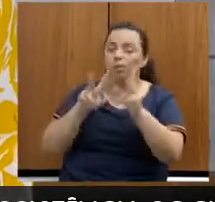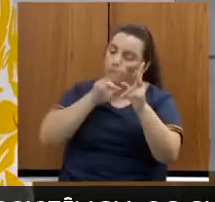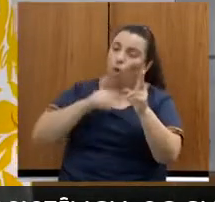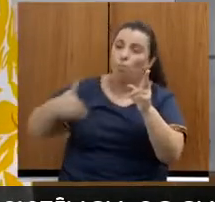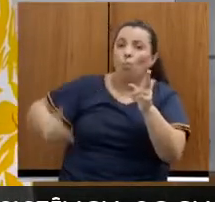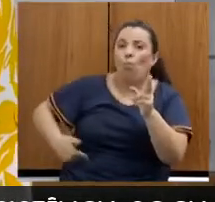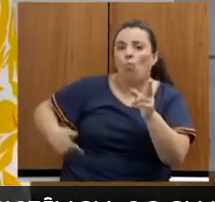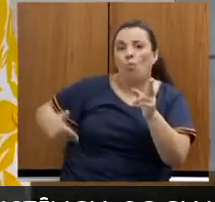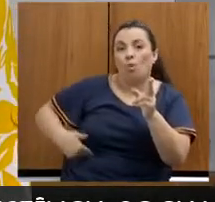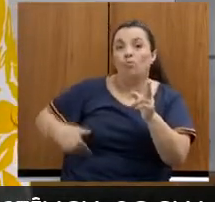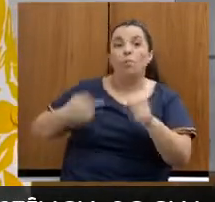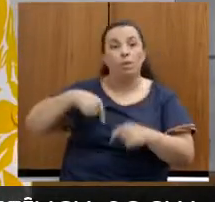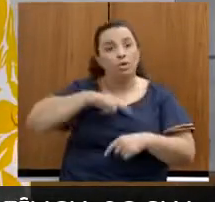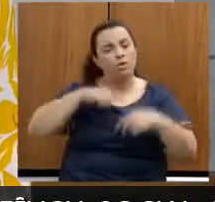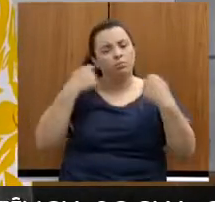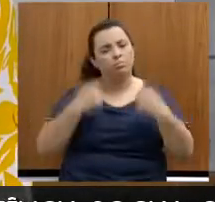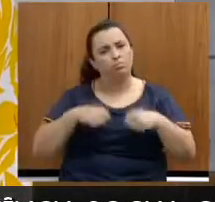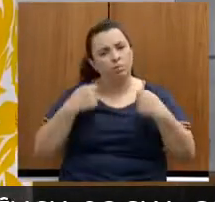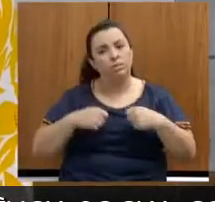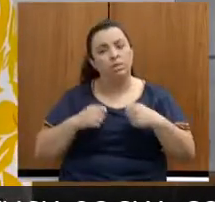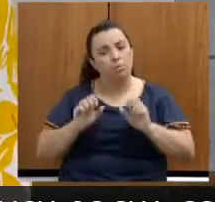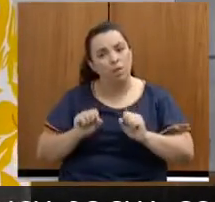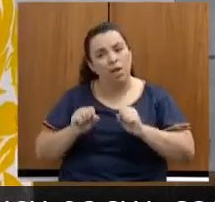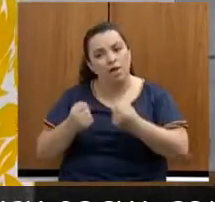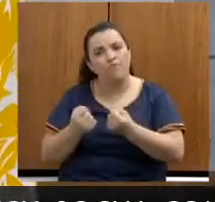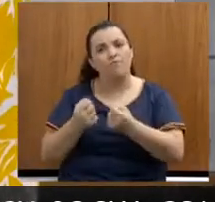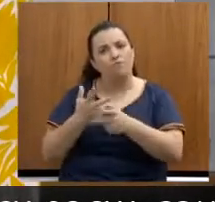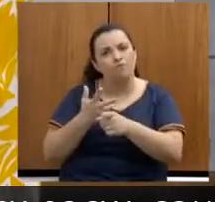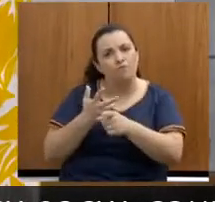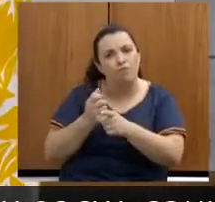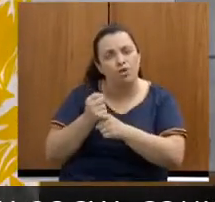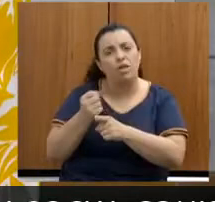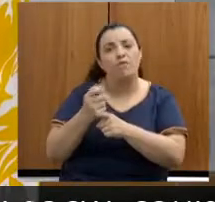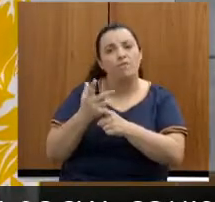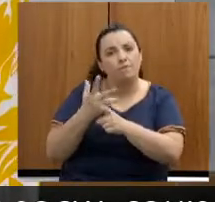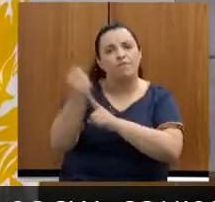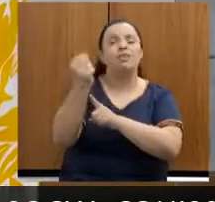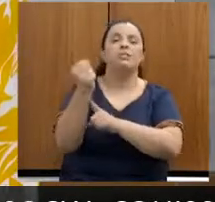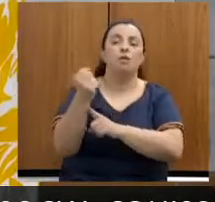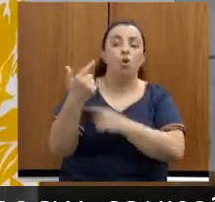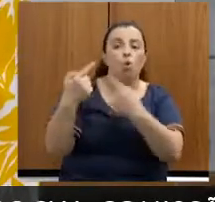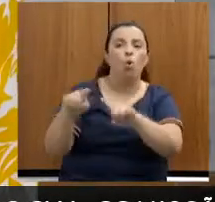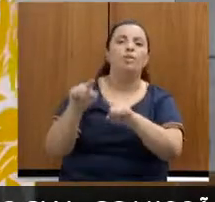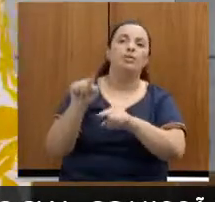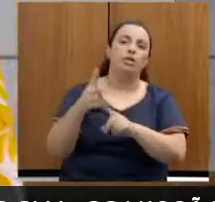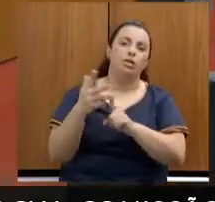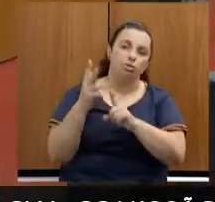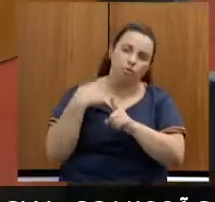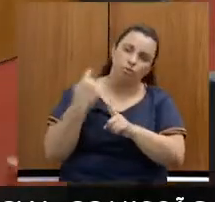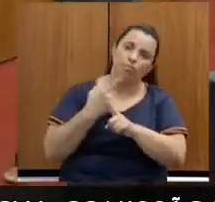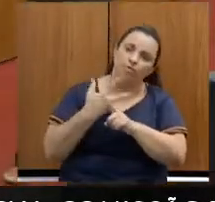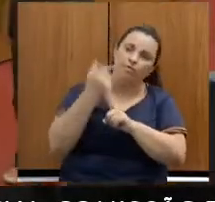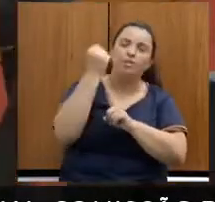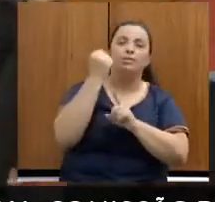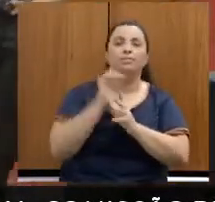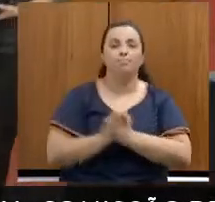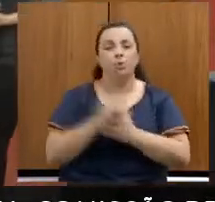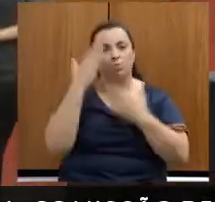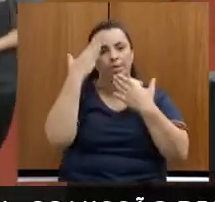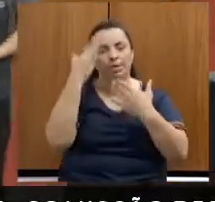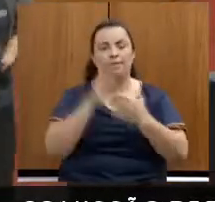situação de fome e de desigualdades estruturantes que nós vivemos no país. Muito obrigada. Obrigada, secretária. Obrigado,